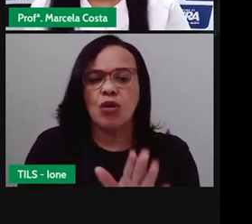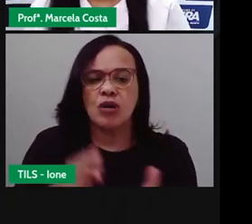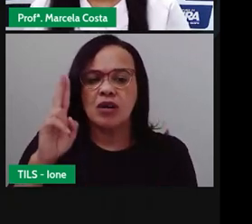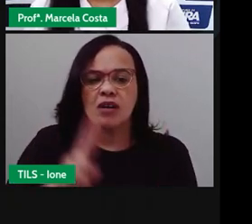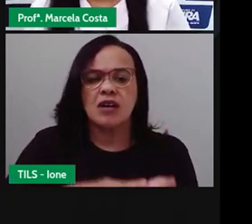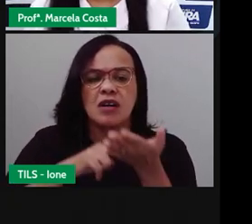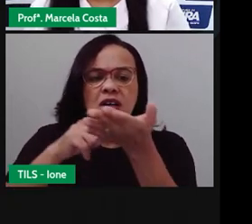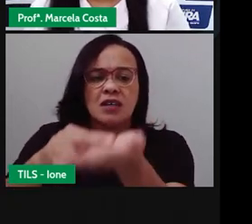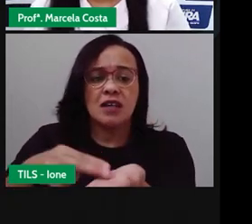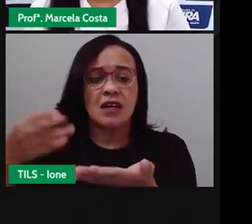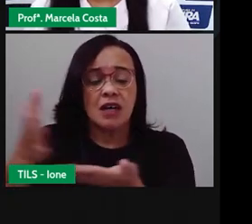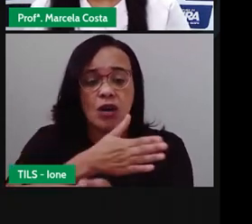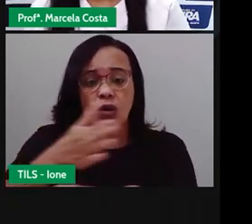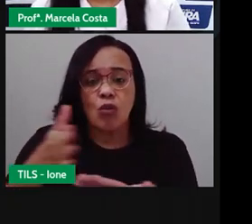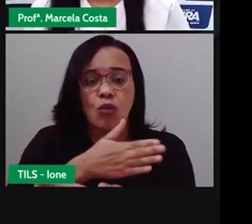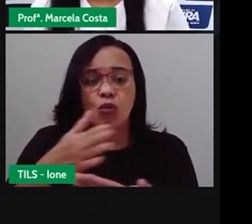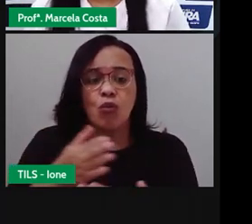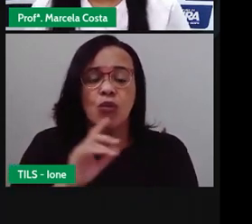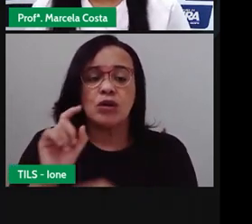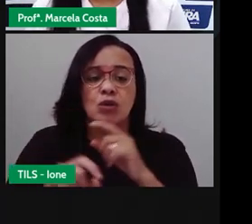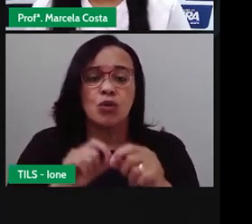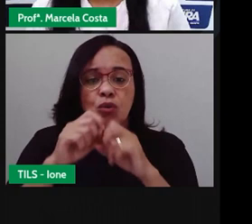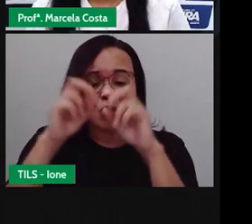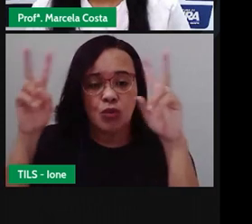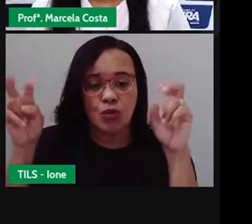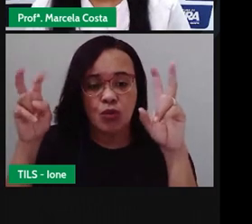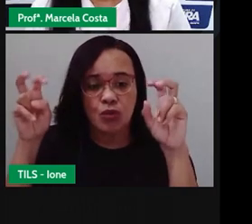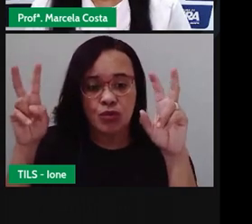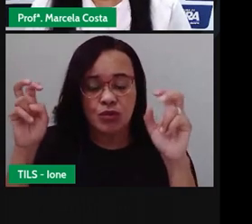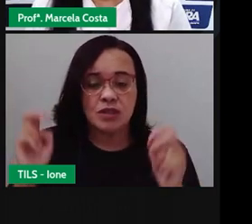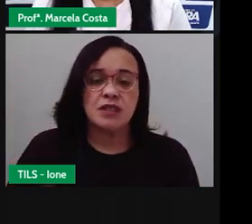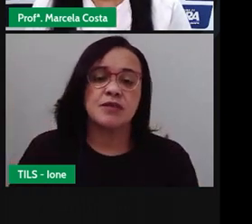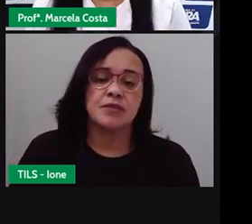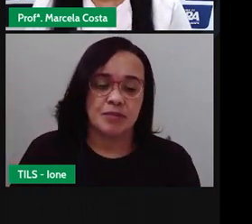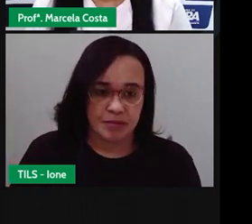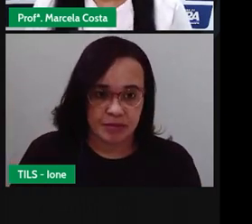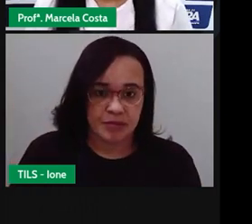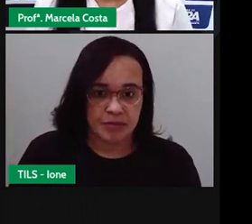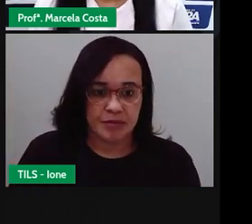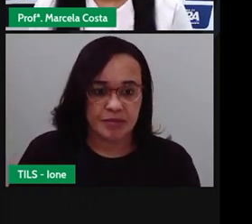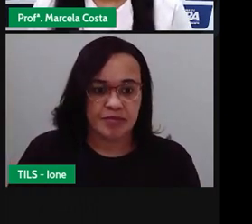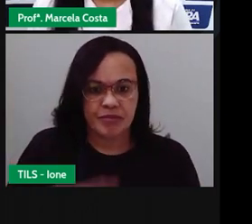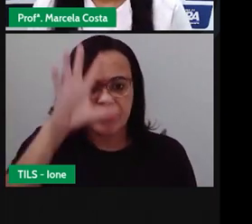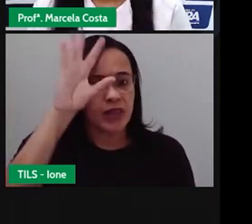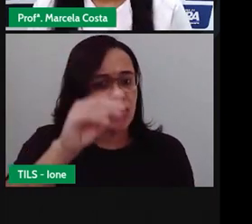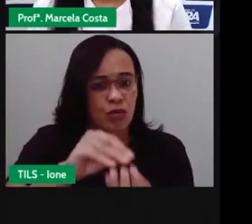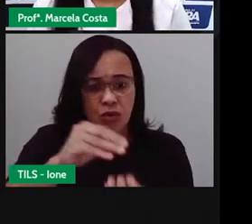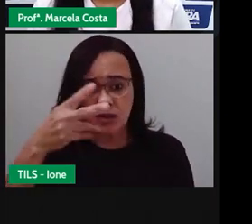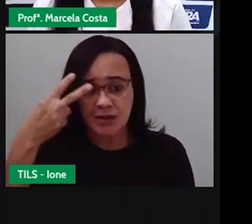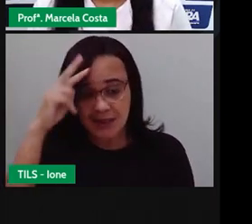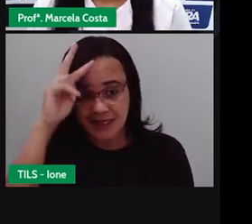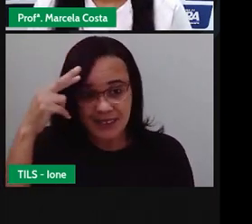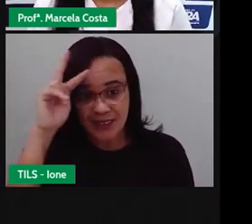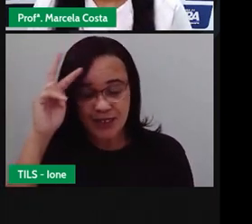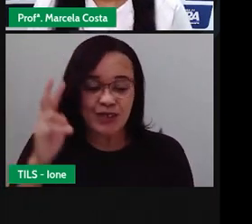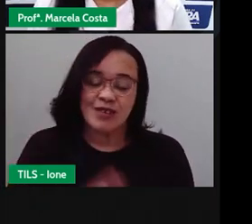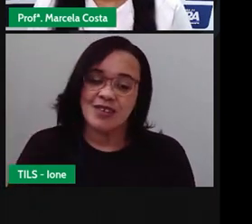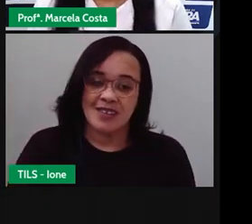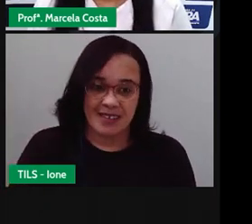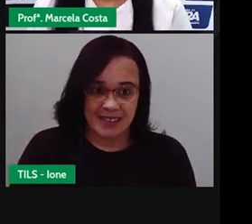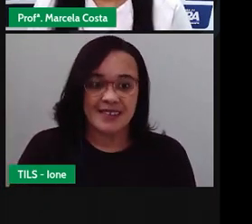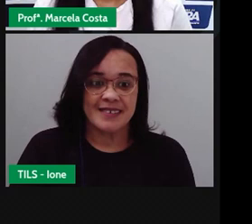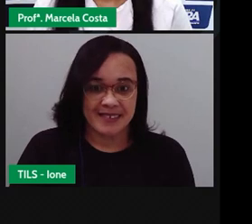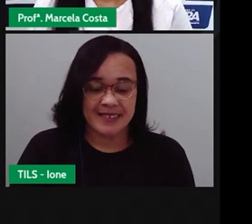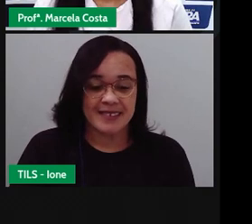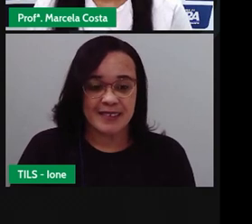Lembrando que o título é um resumo da história que vai ser contada nesse cordel. E